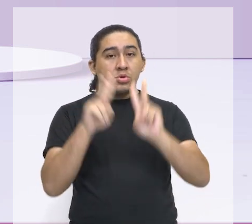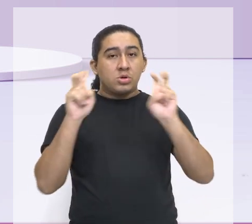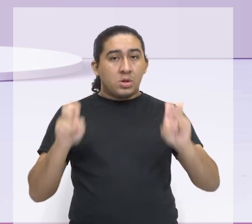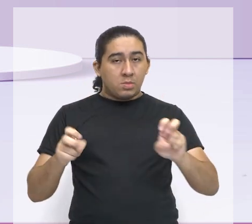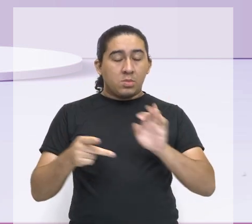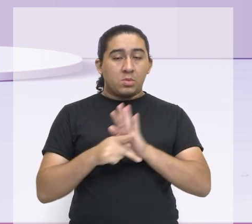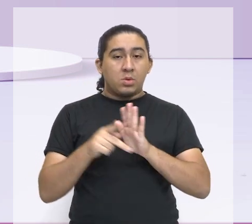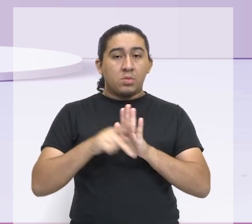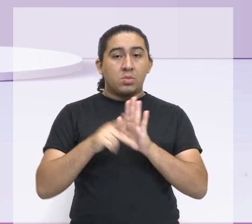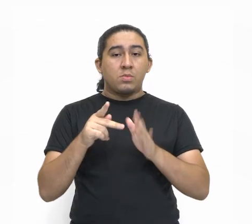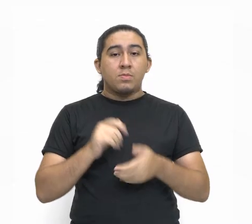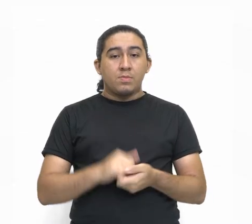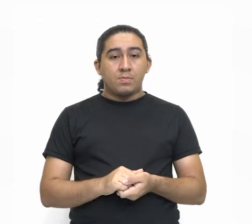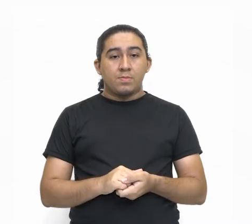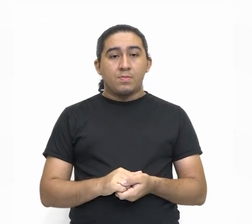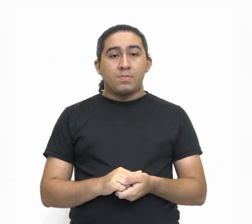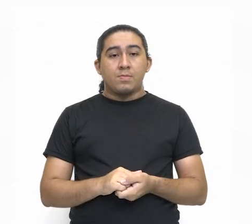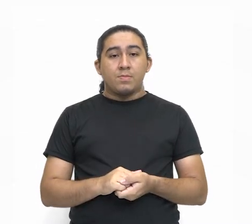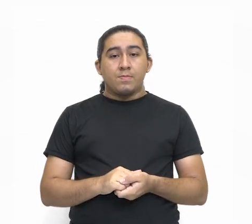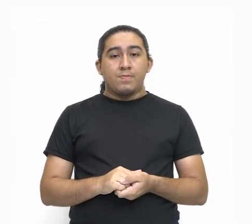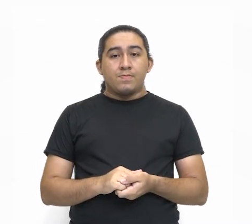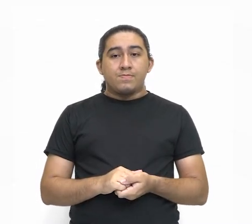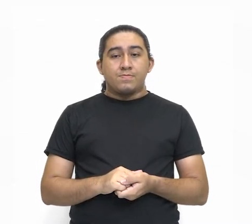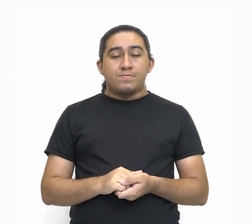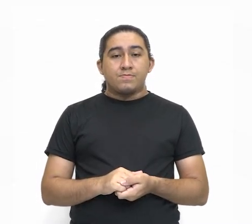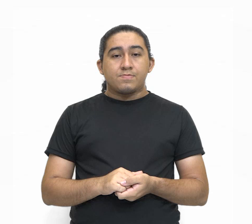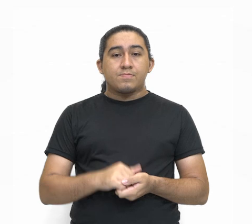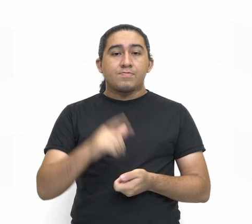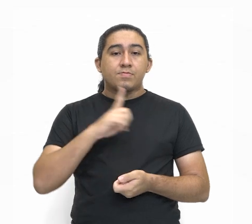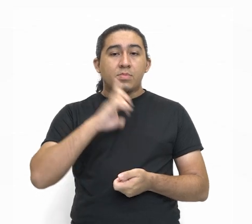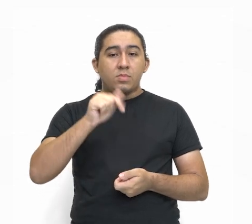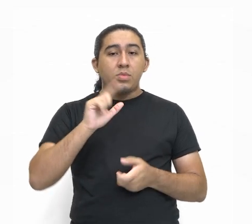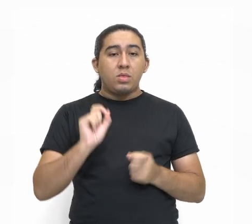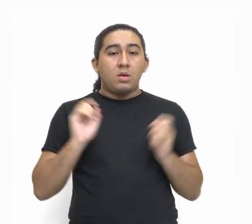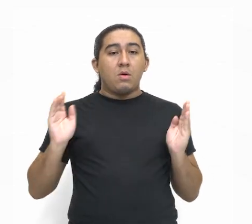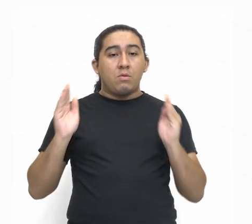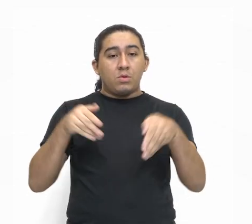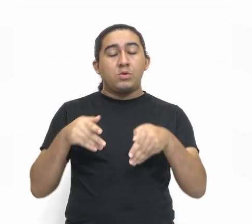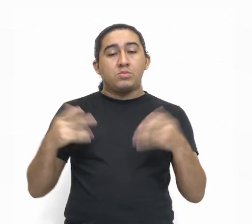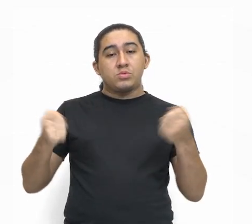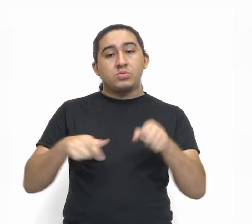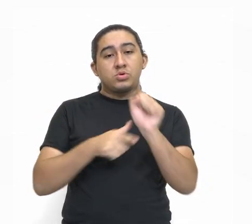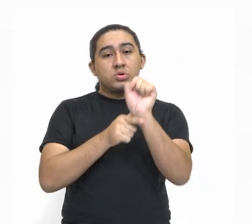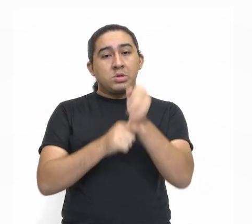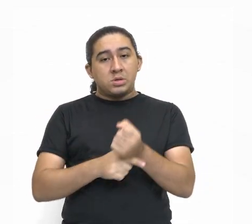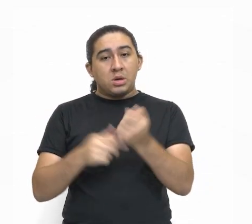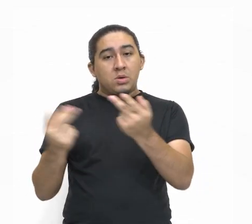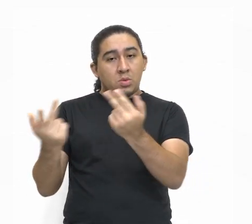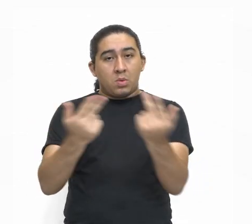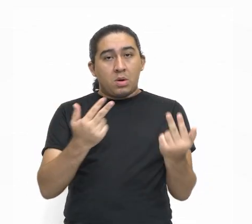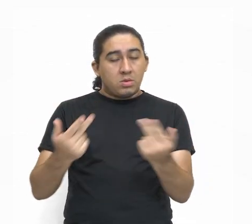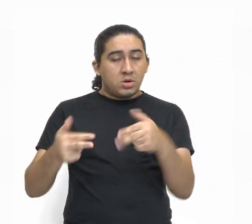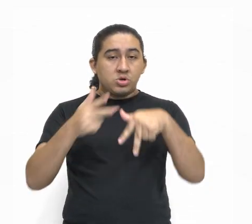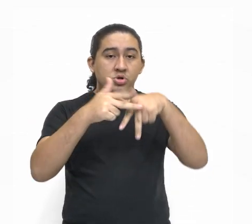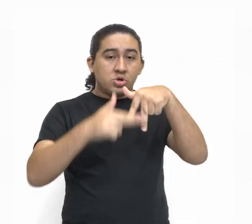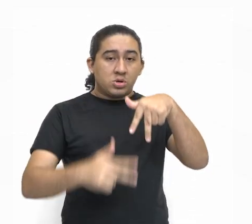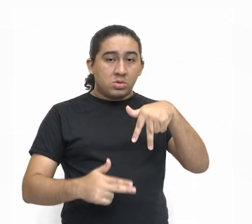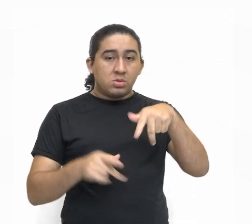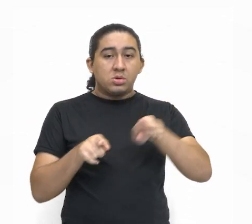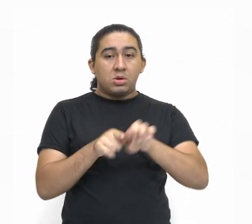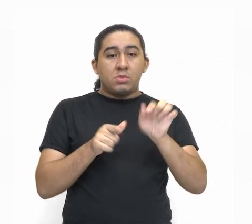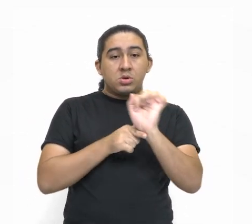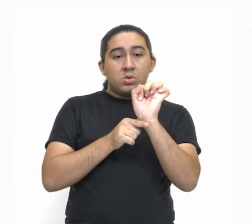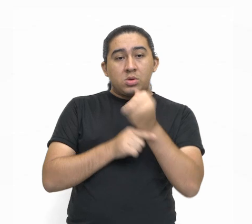questão do direito das mulheres. Então, nós temos aqui que são específicos para garantir a igualdade de gênero e